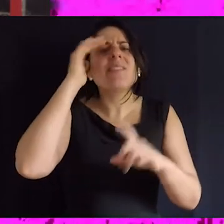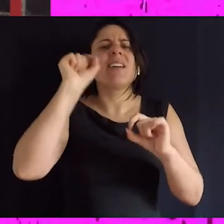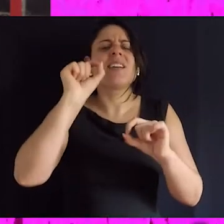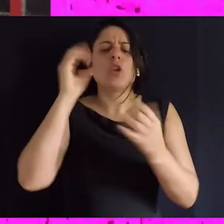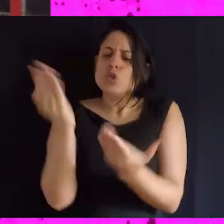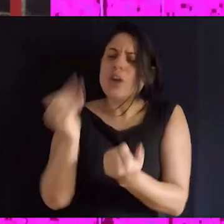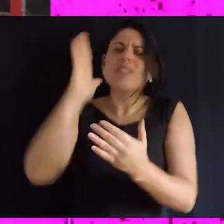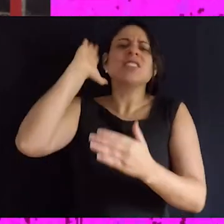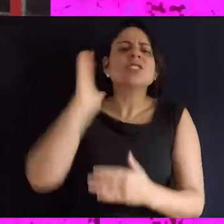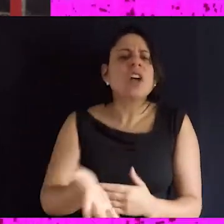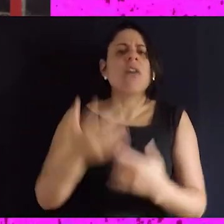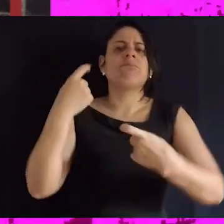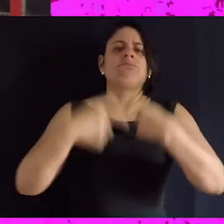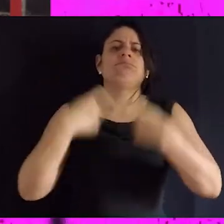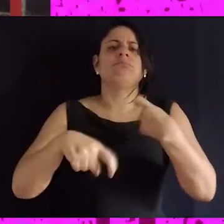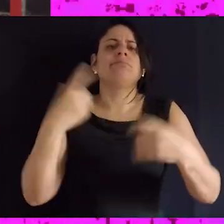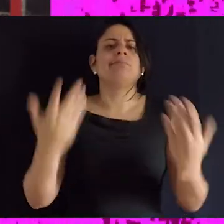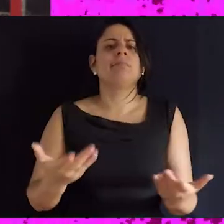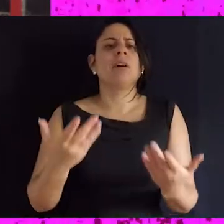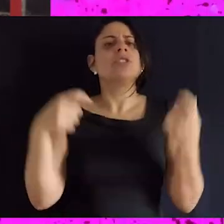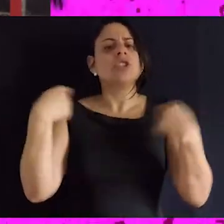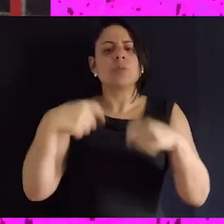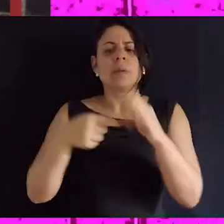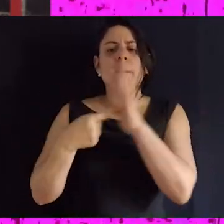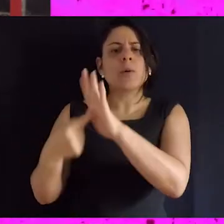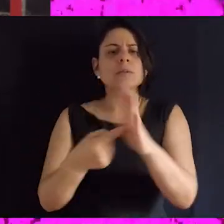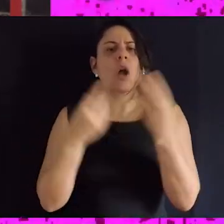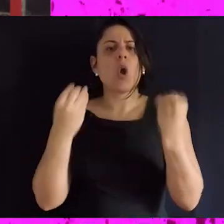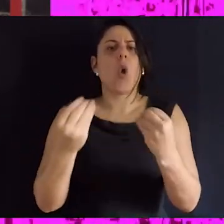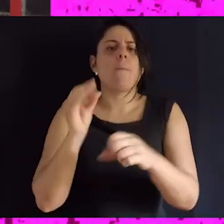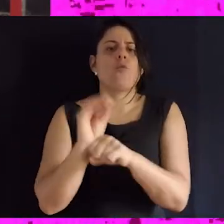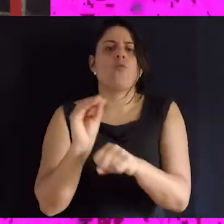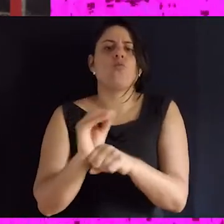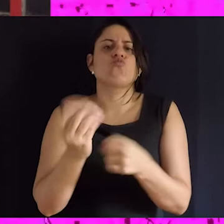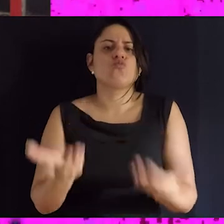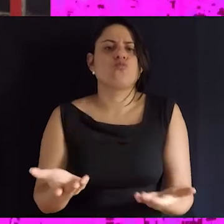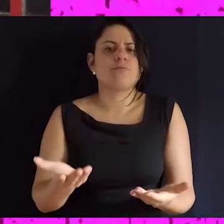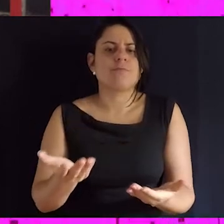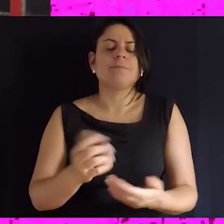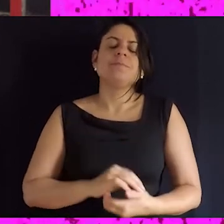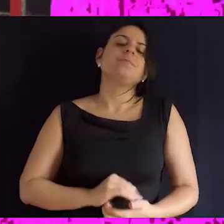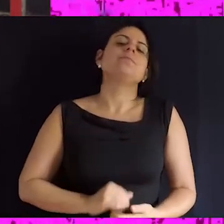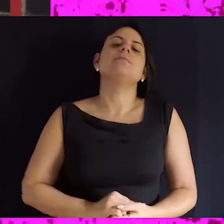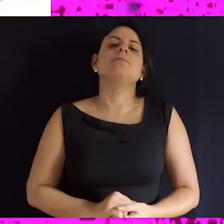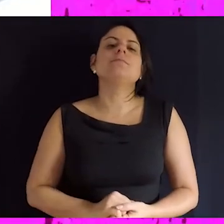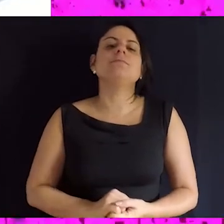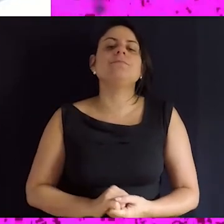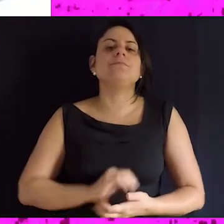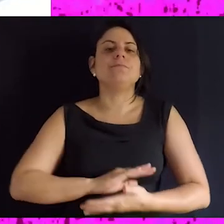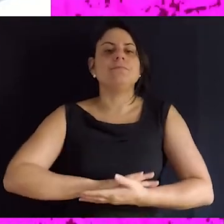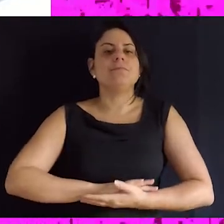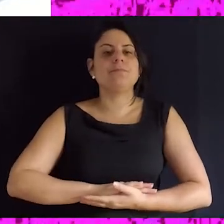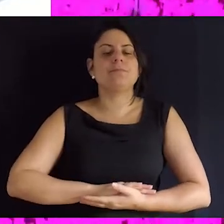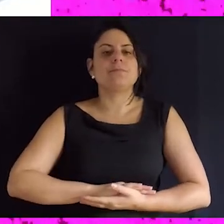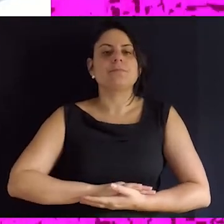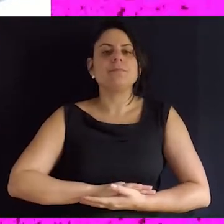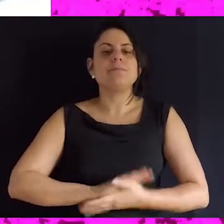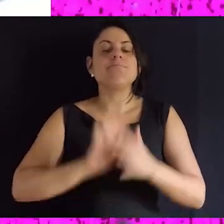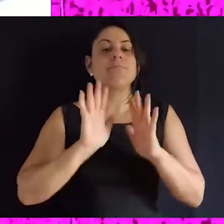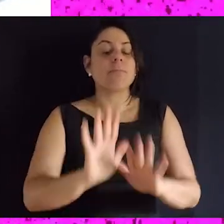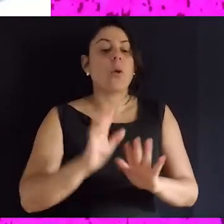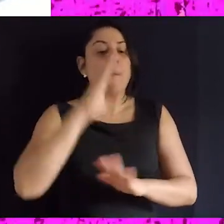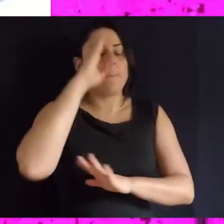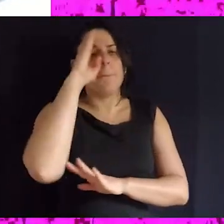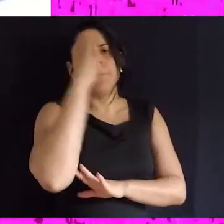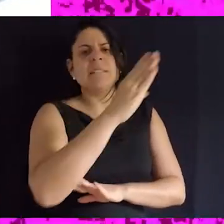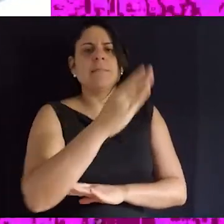é que esses jovens já transam, e a partir disso a gente precisa falar sobre como eles podem se cuidar do corpo, né. Acho que o grande desafio